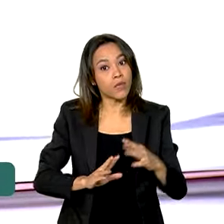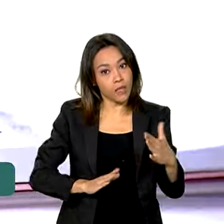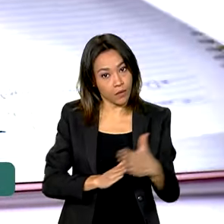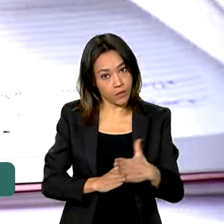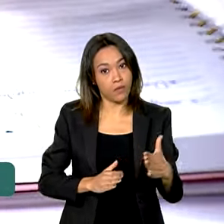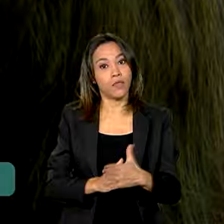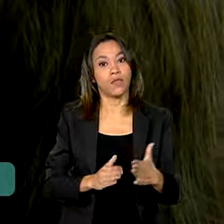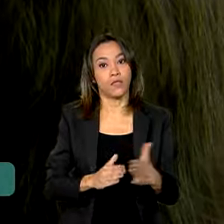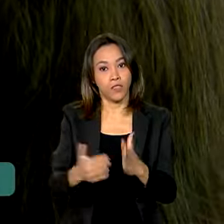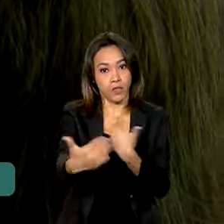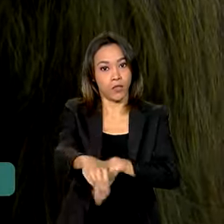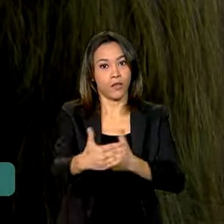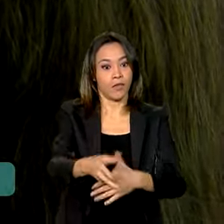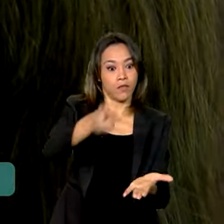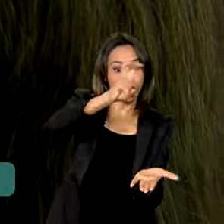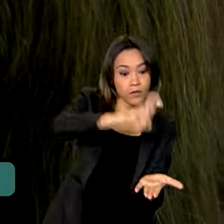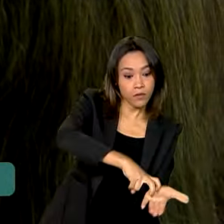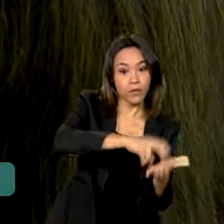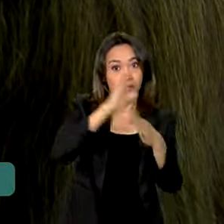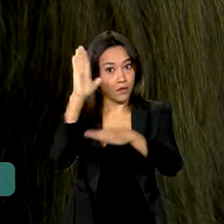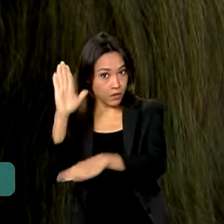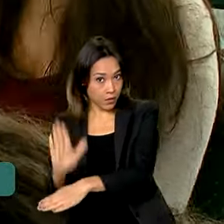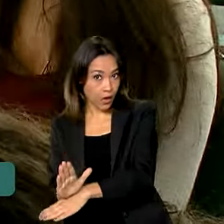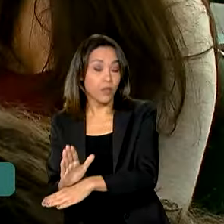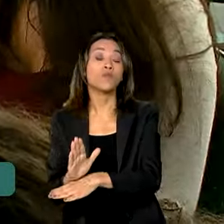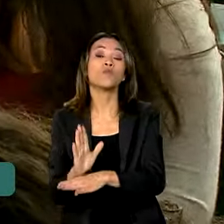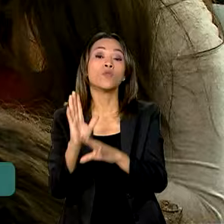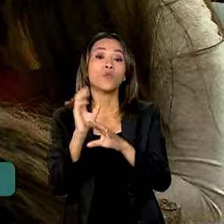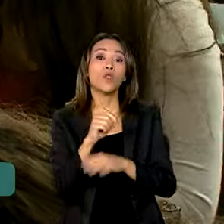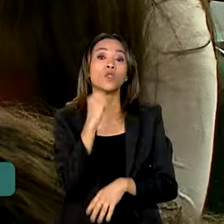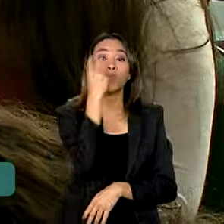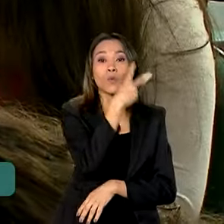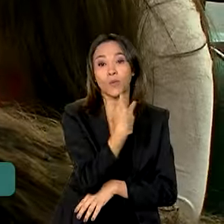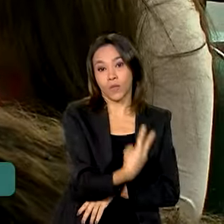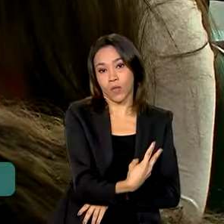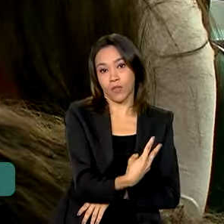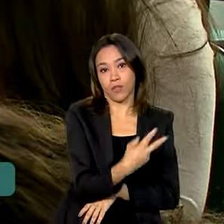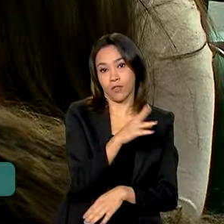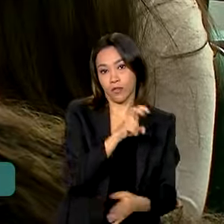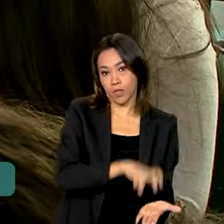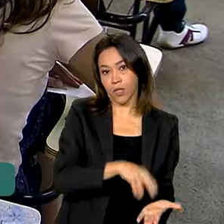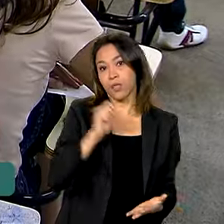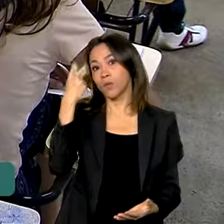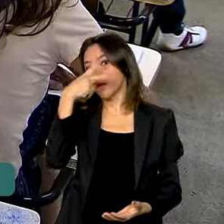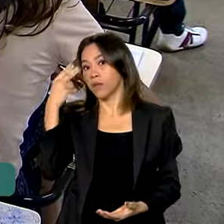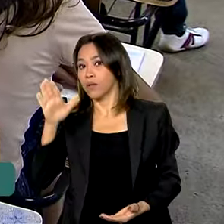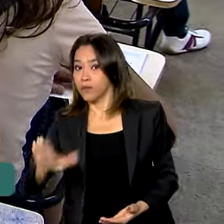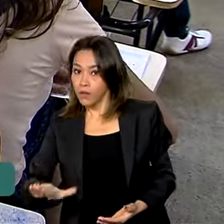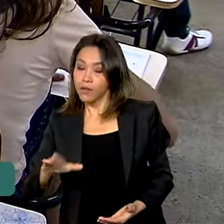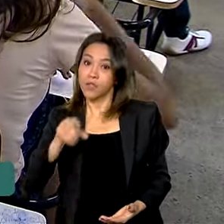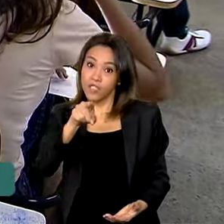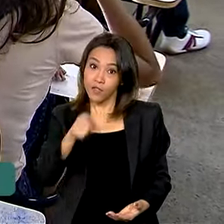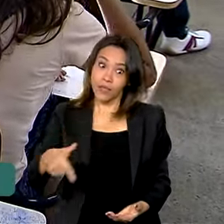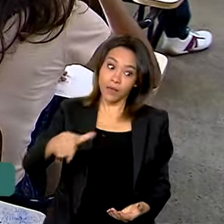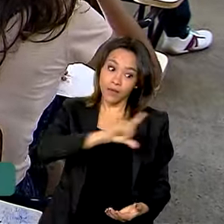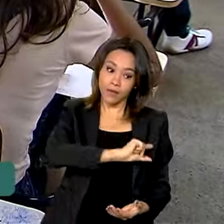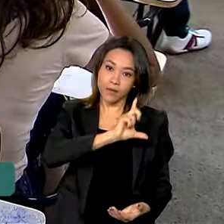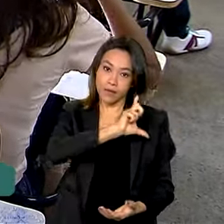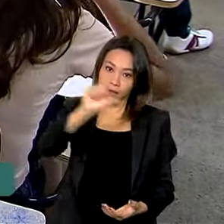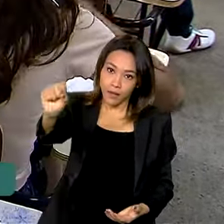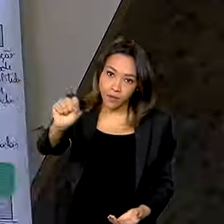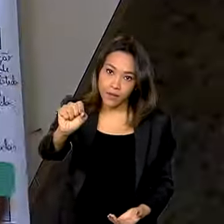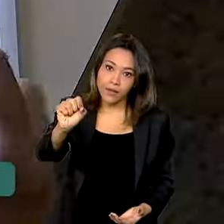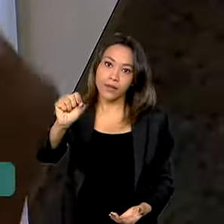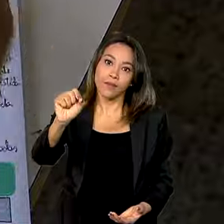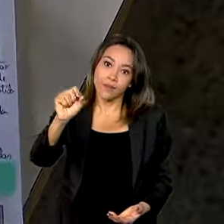um dos horários de manhã e à tarde será de duas horas. Caso o candidato saia antes, ele